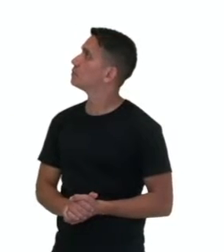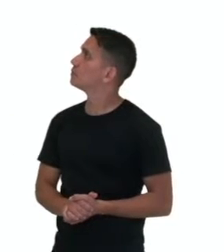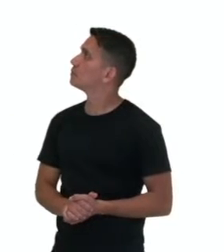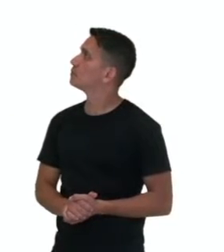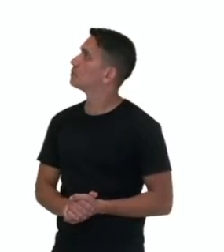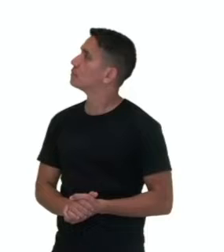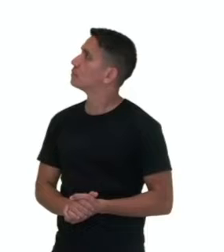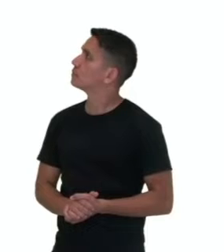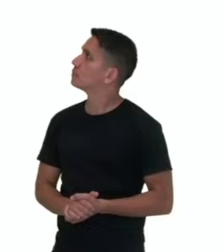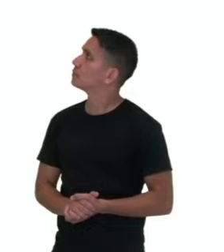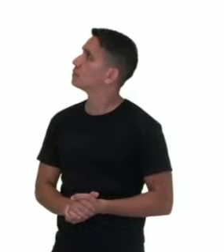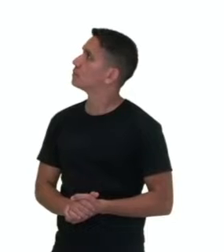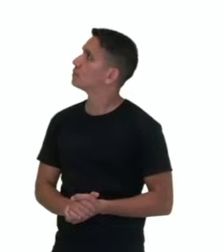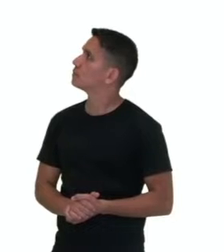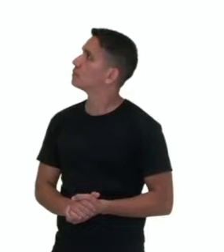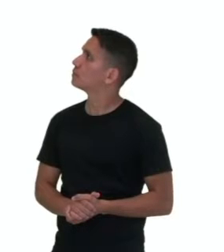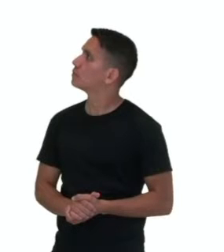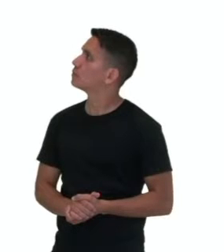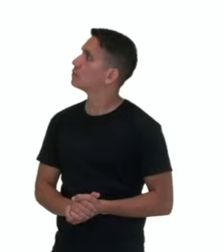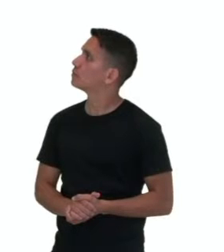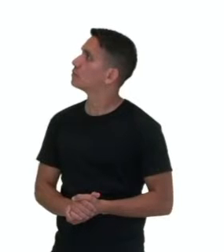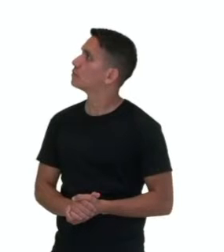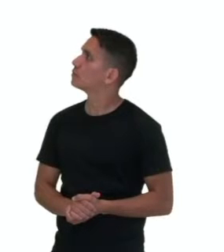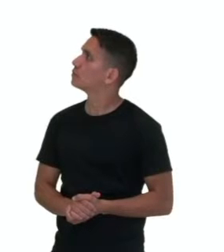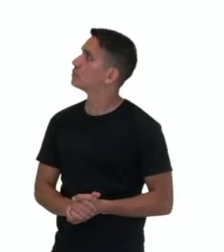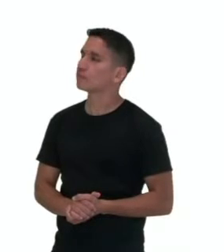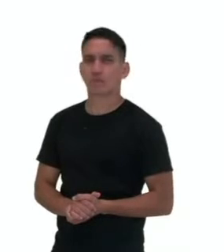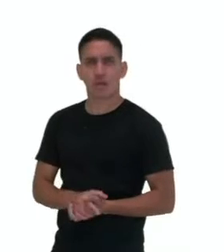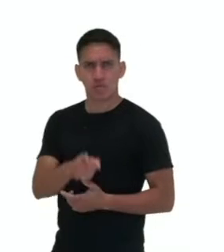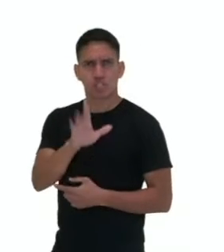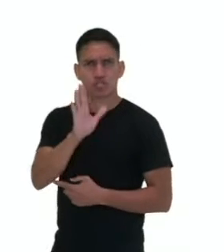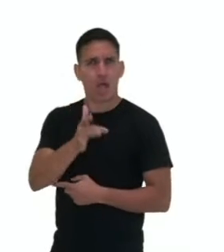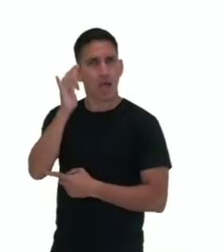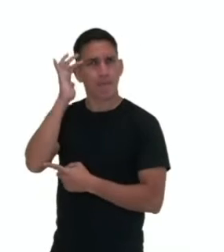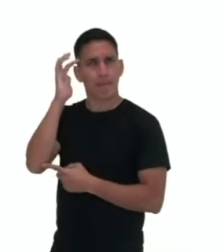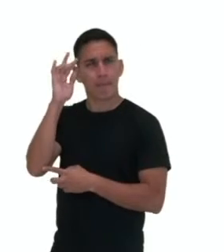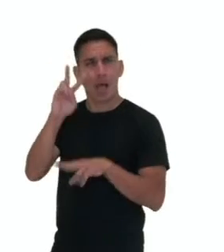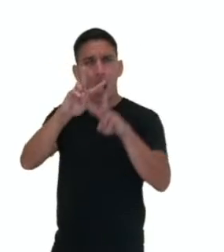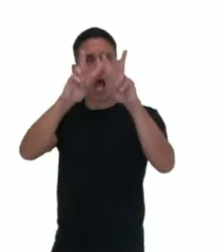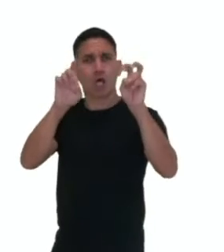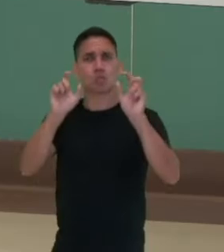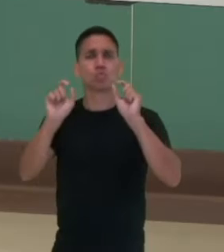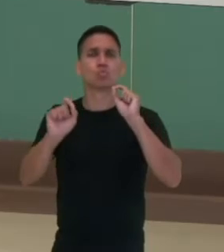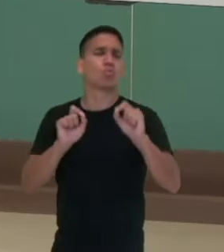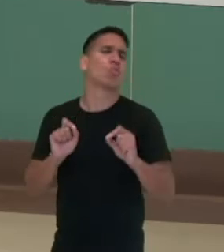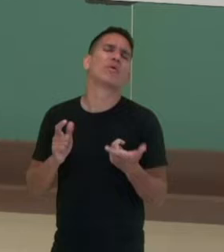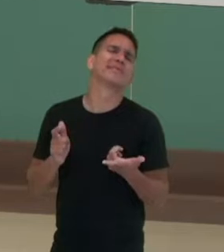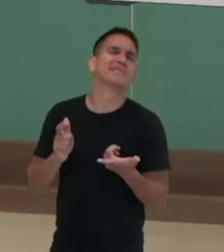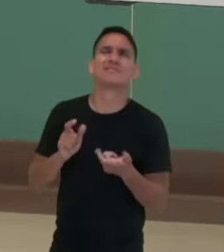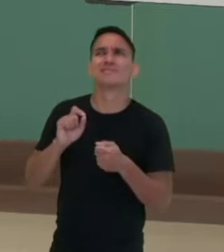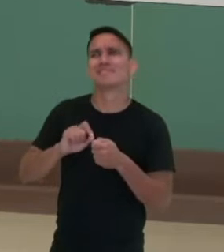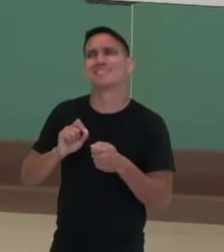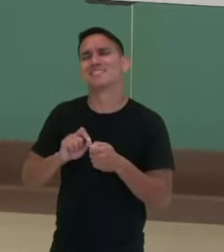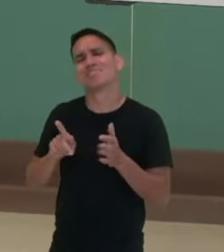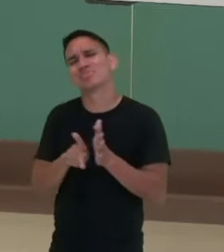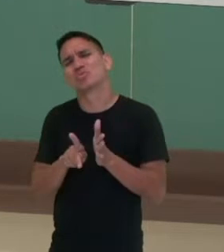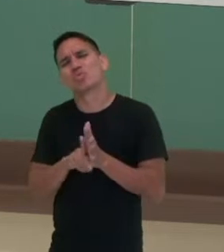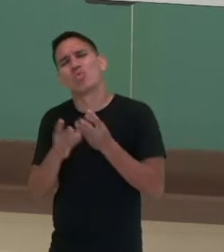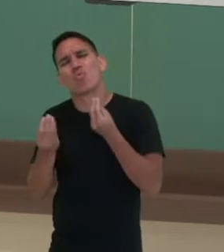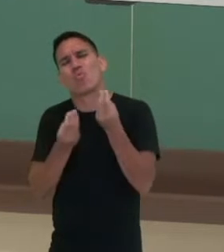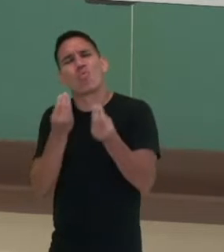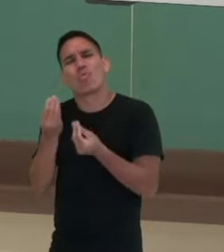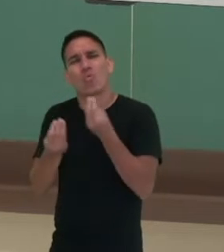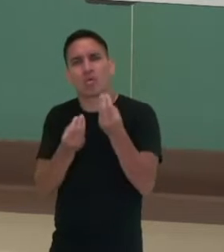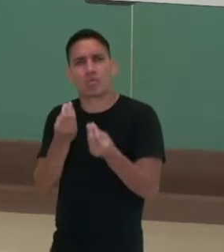sustancialmente para ajudar outras vidas? Você já parou para pensar um pouquinho, fazer uma reflexão a respeito disso?